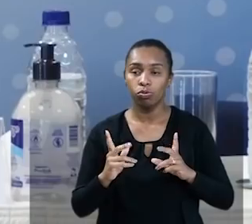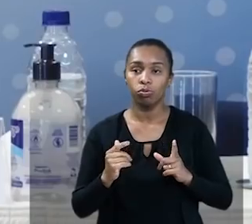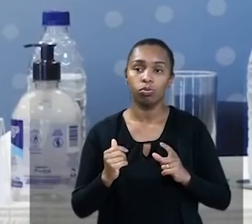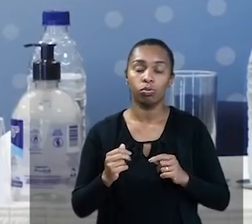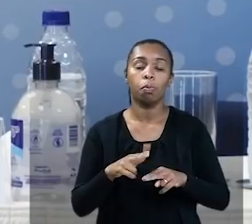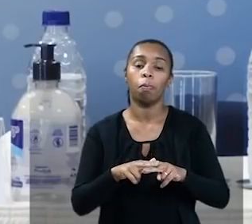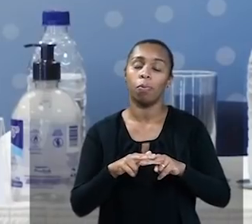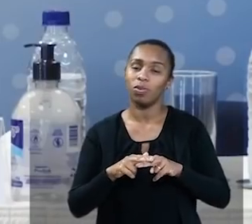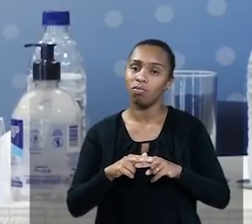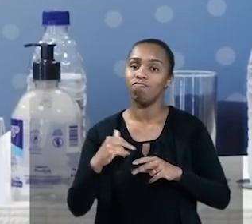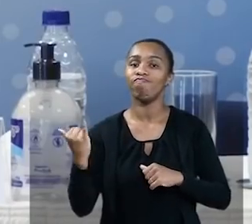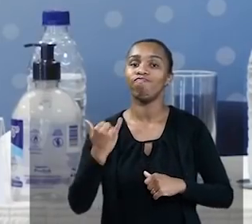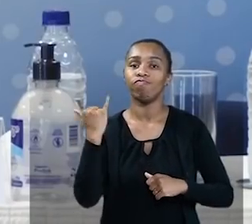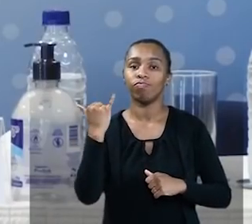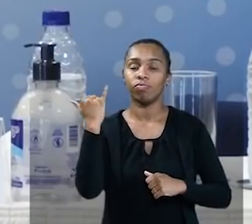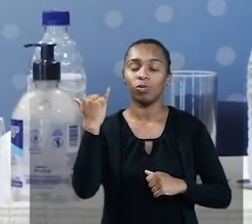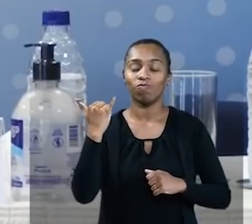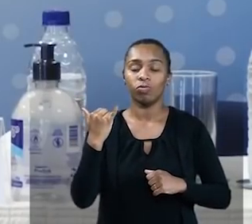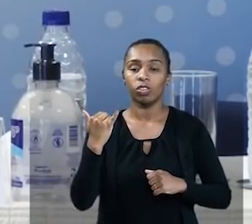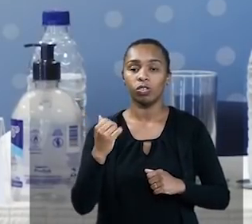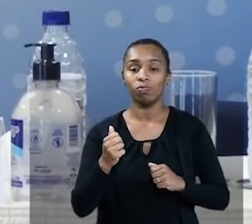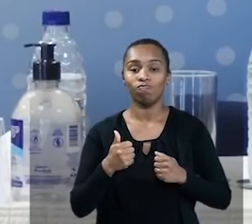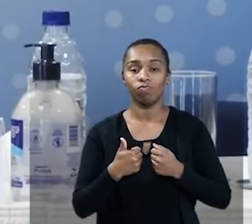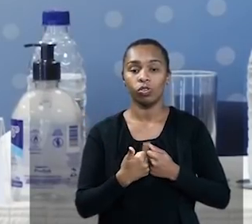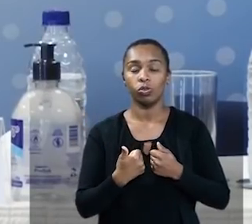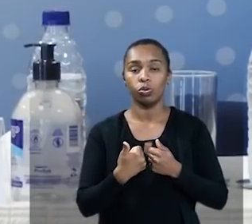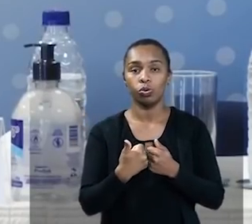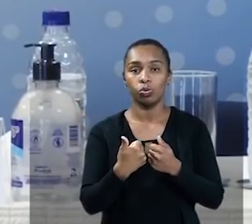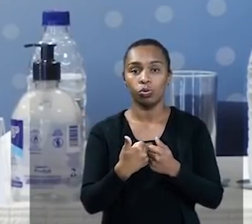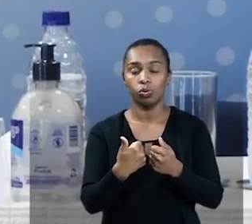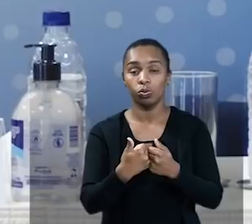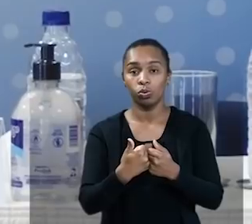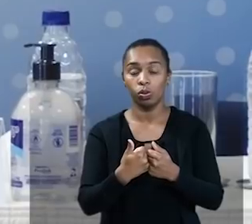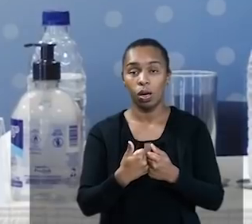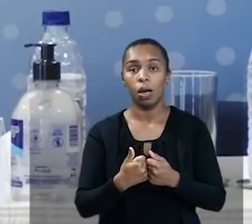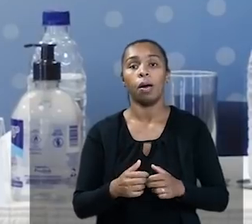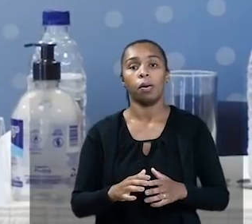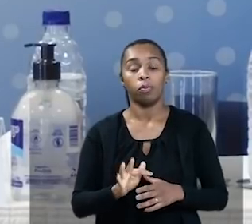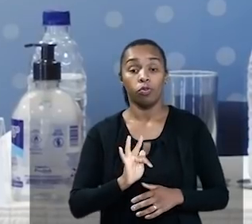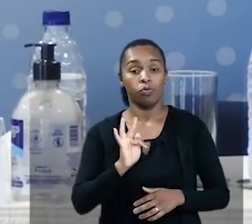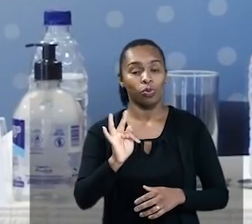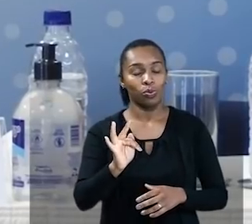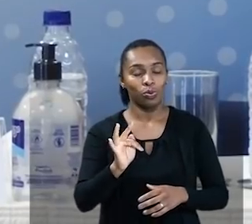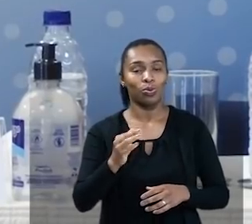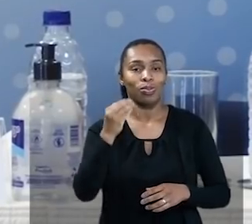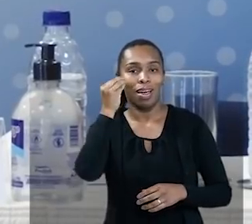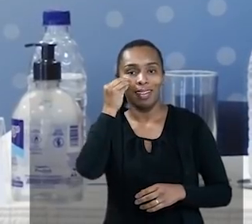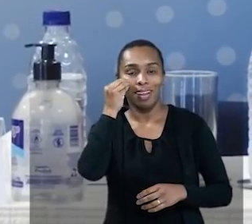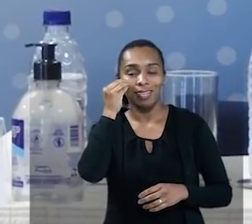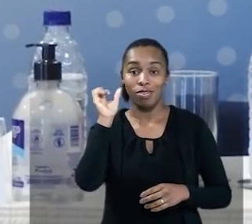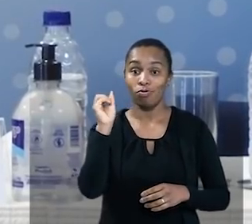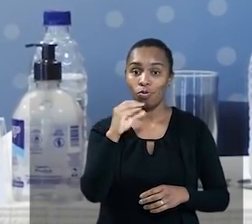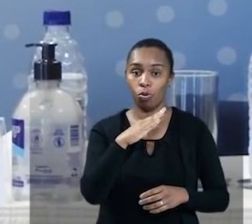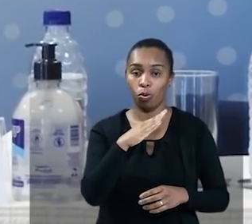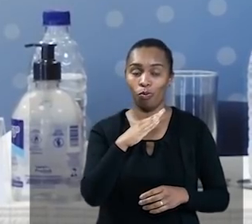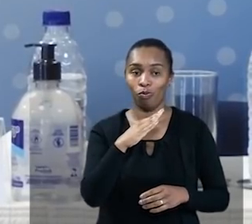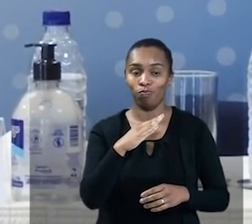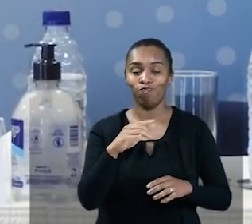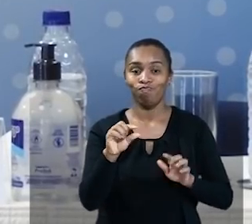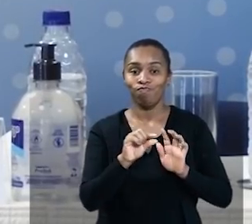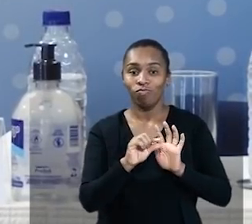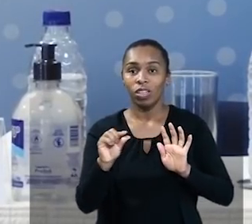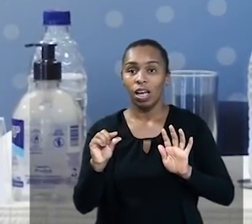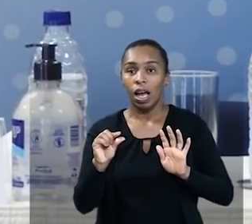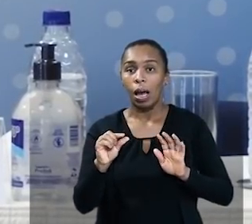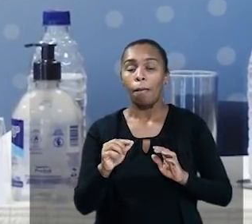e, por isso, é muito importante seguir aprimorando as visões de futuro e testando os novos conceitos para que